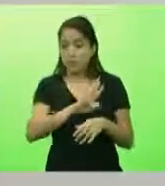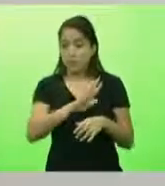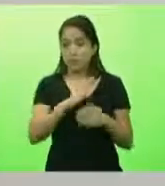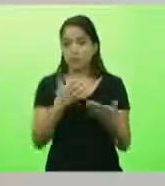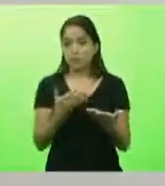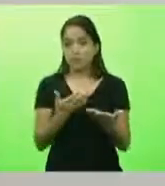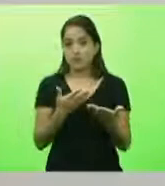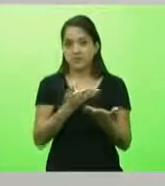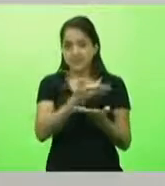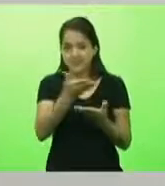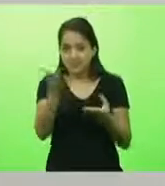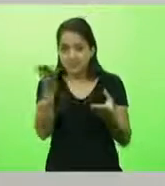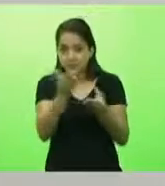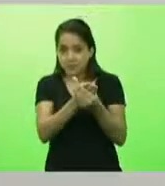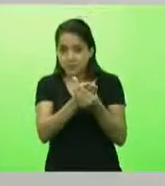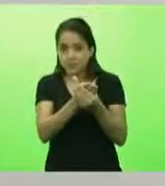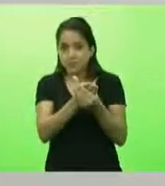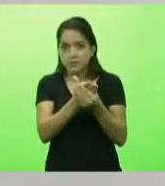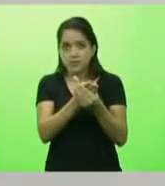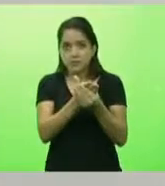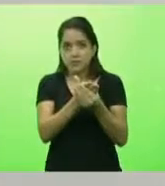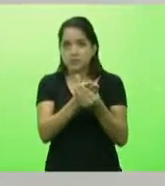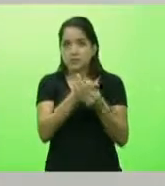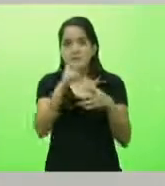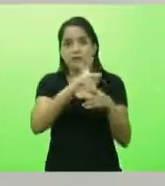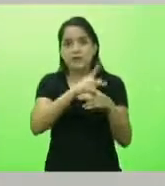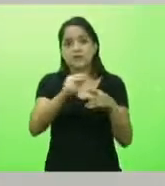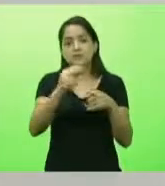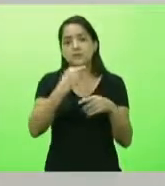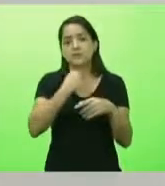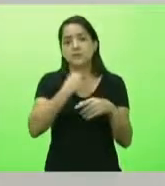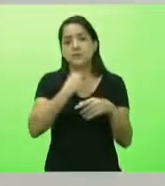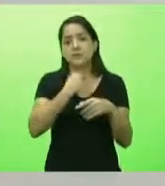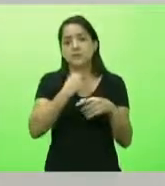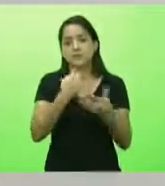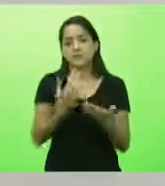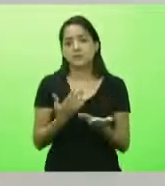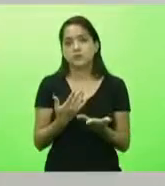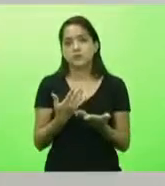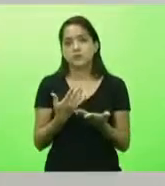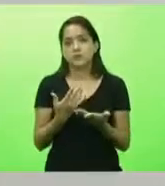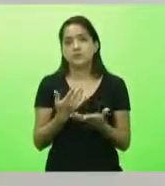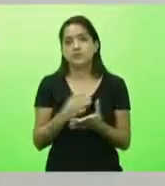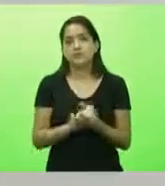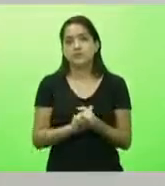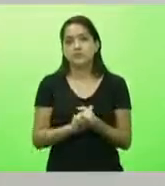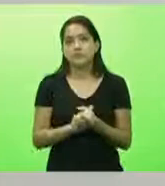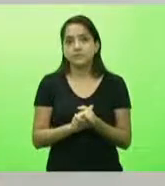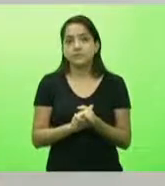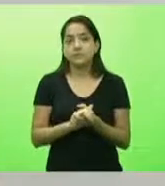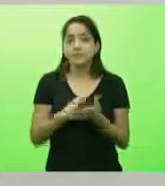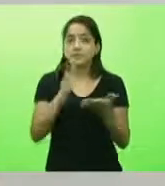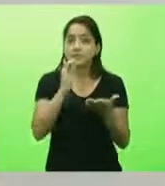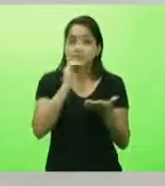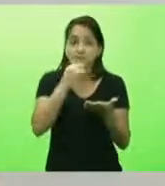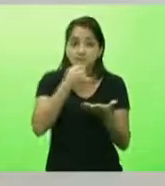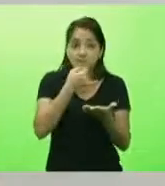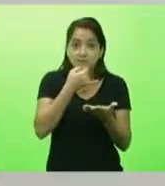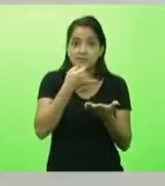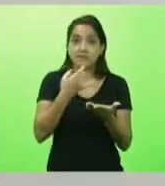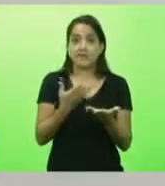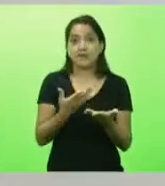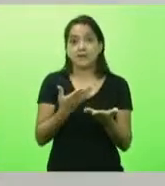esse tipo de processo não ganhe, não tome corpo. E, logicamente, infelizmente, tem gente que compra